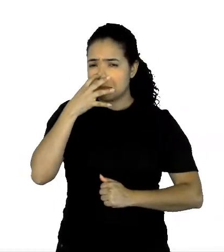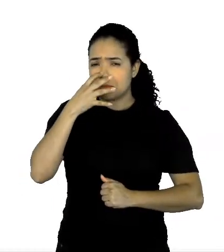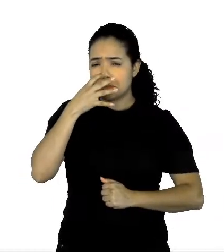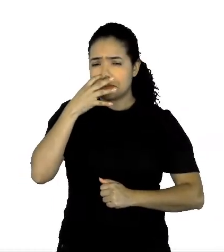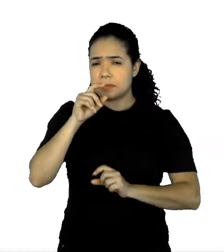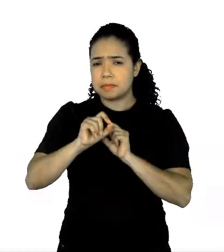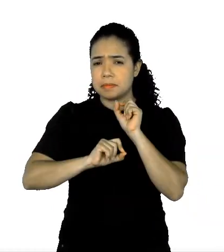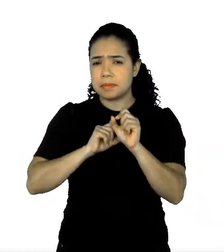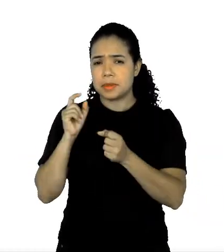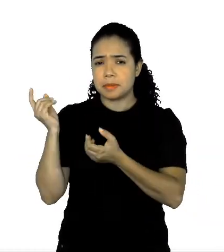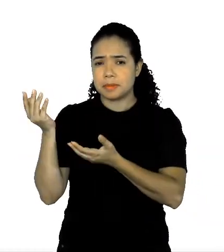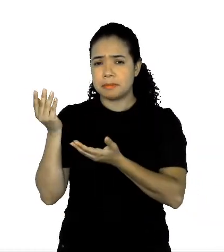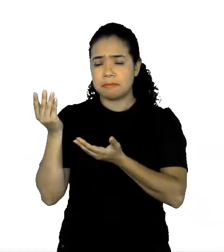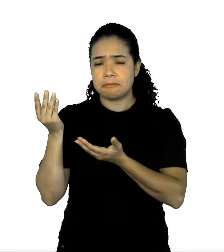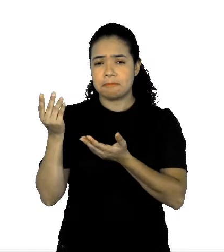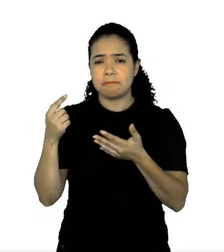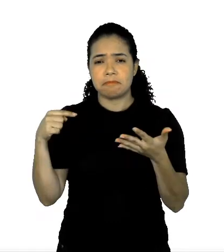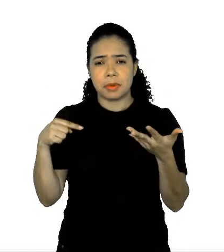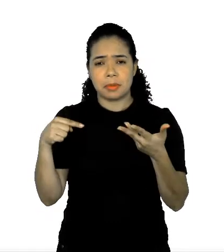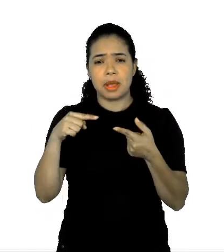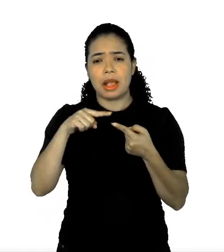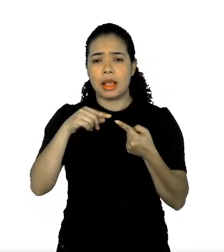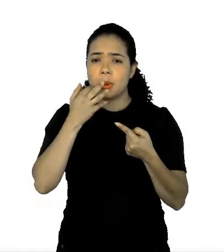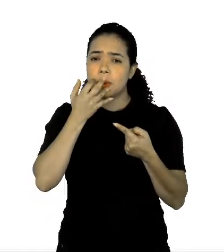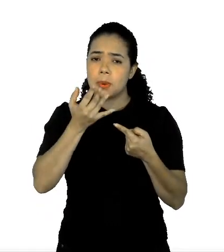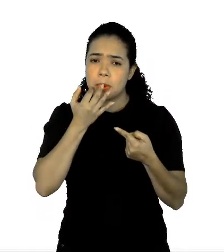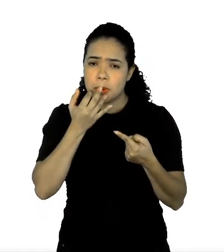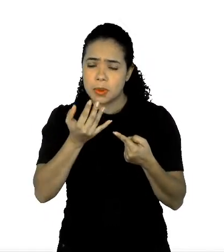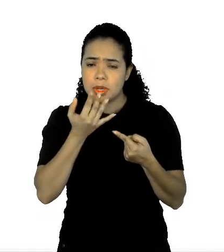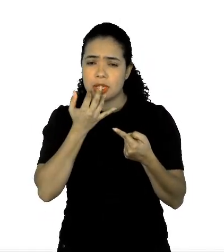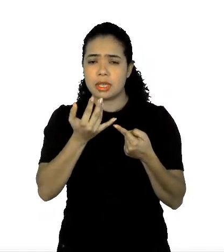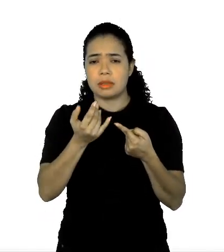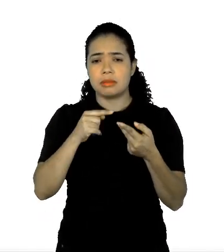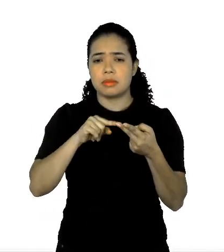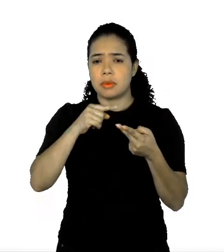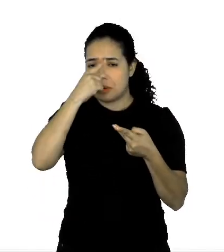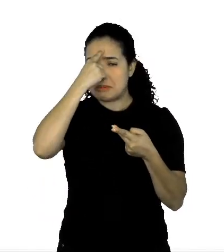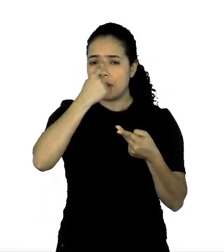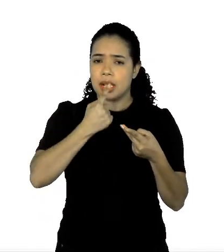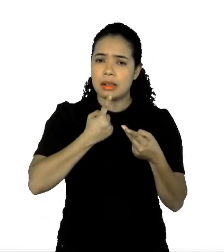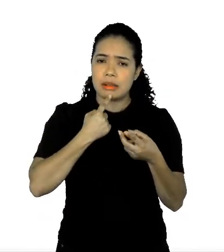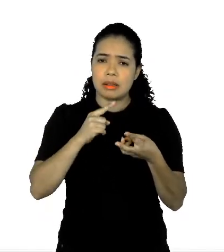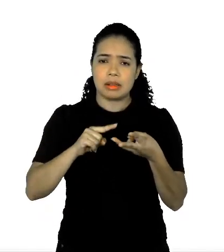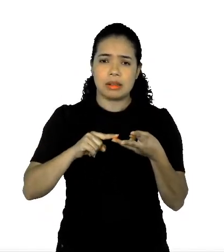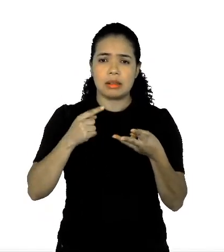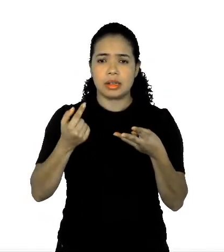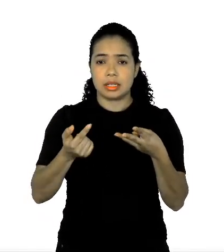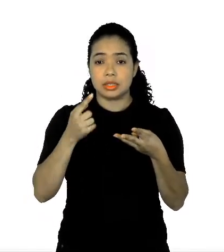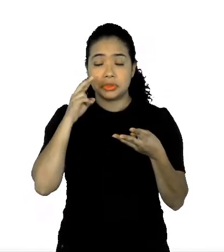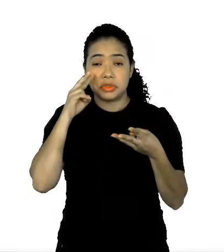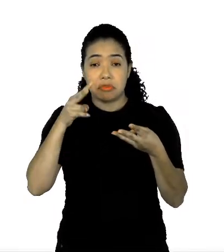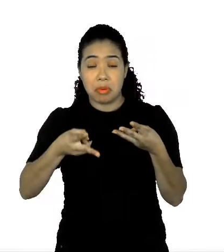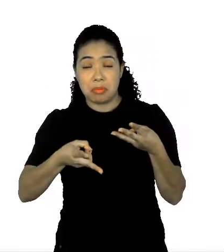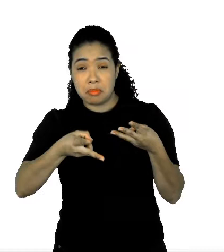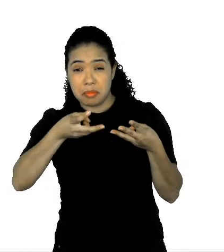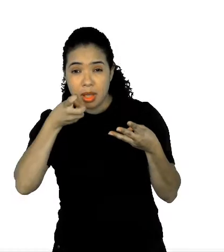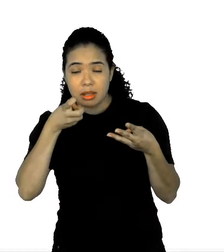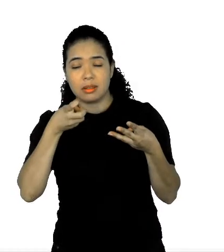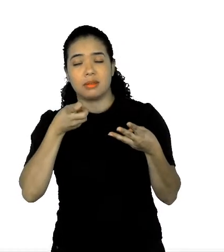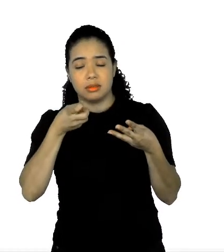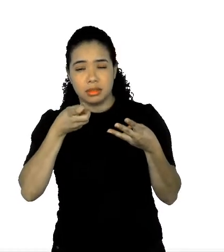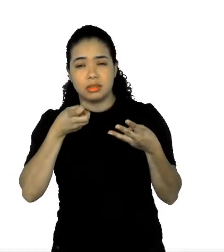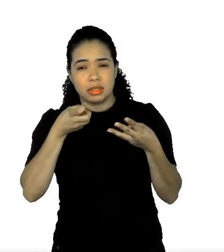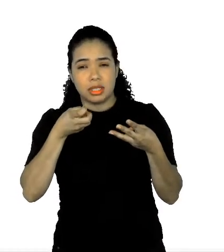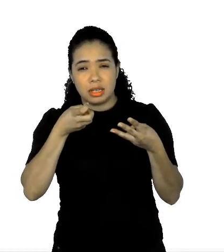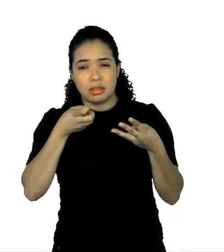observamos que ele é bem colorido, né, ele traz imagens. De cara, assim, quando você olha para